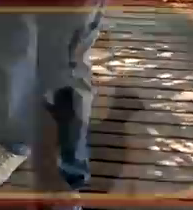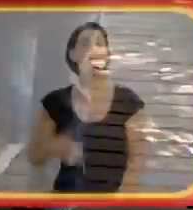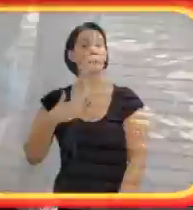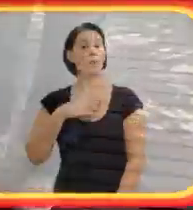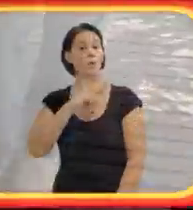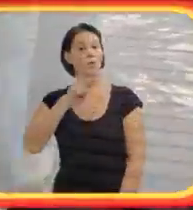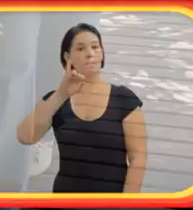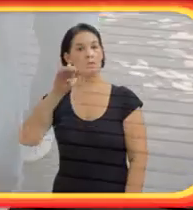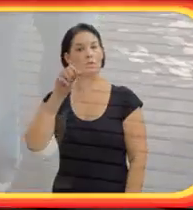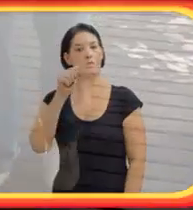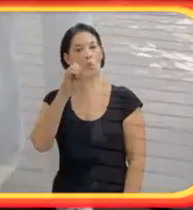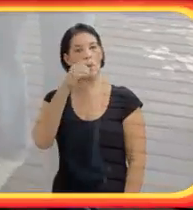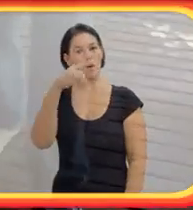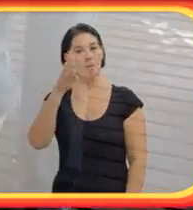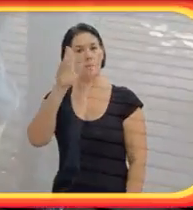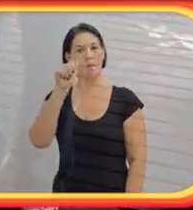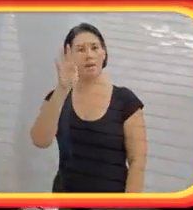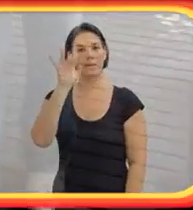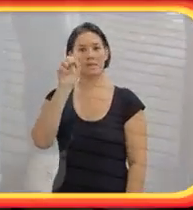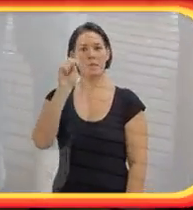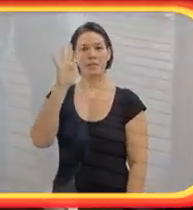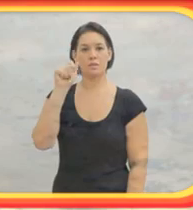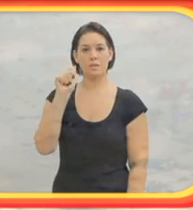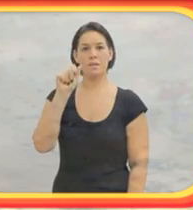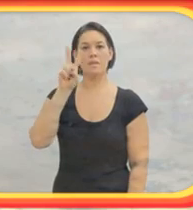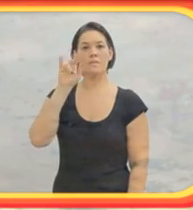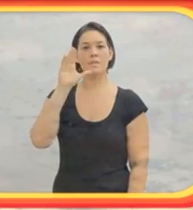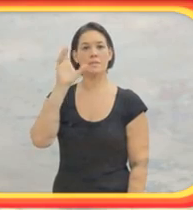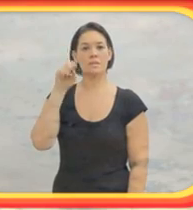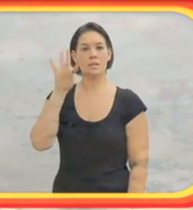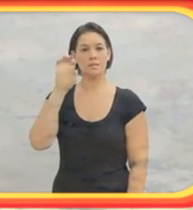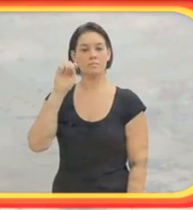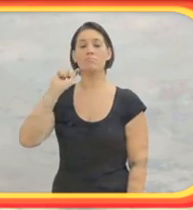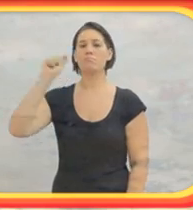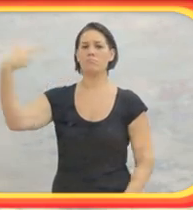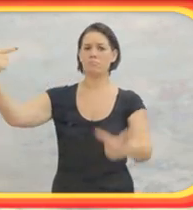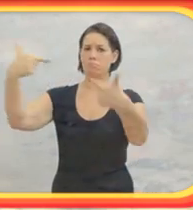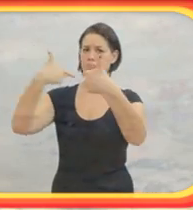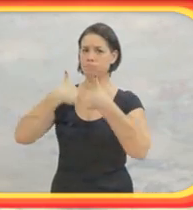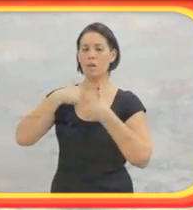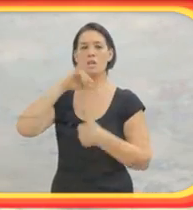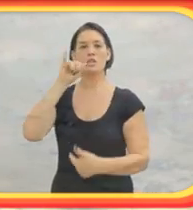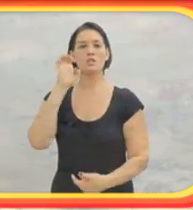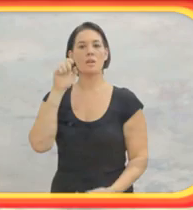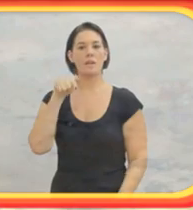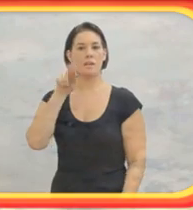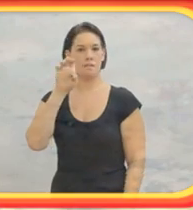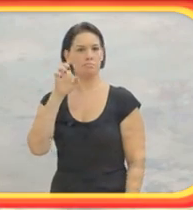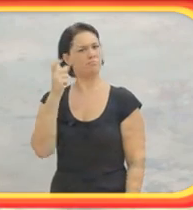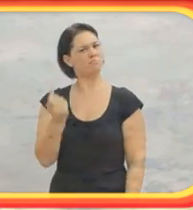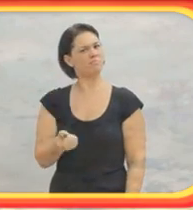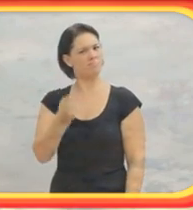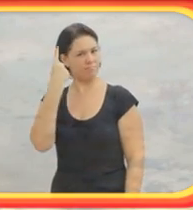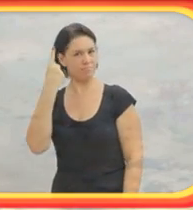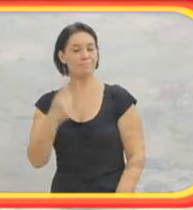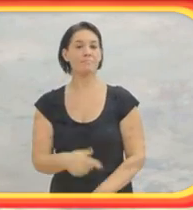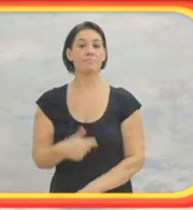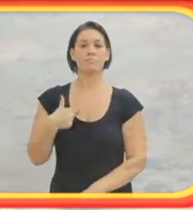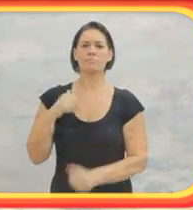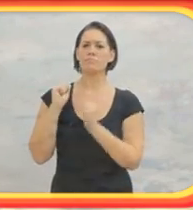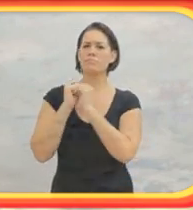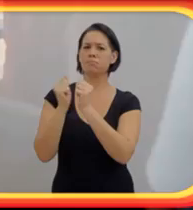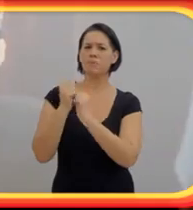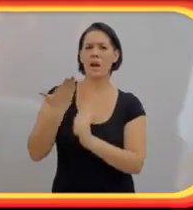árvores. Meu nome é João Batista Vicente. Meu apelido na turma foi Jeg, meio